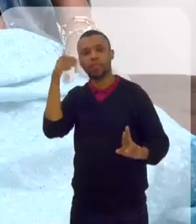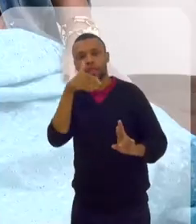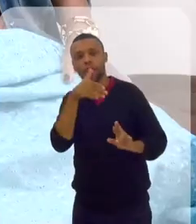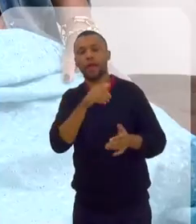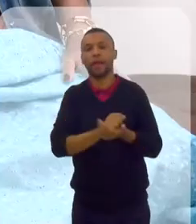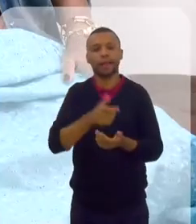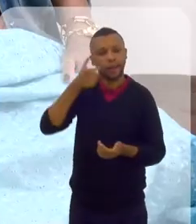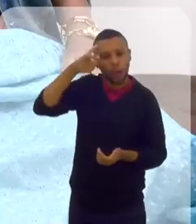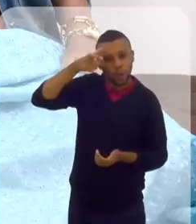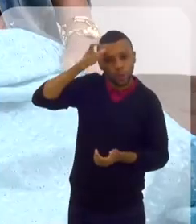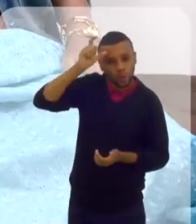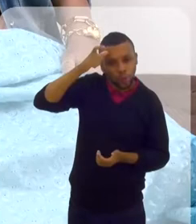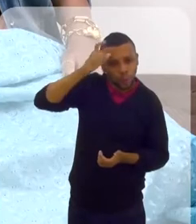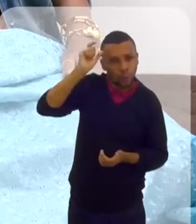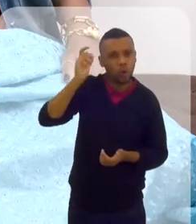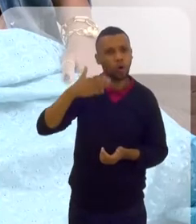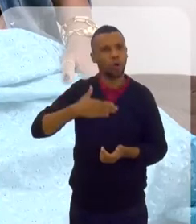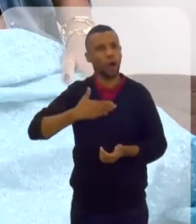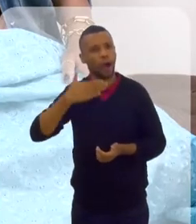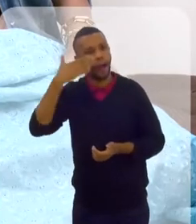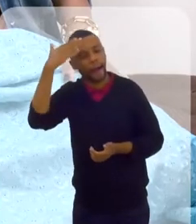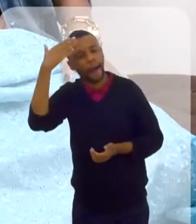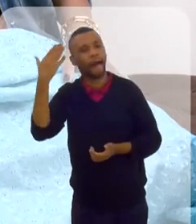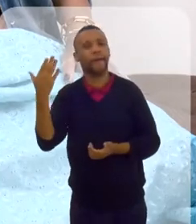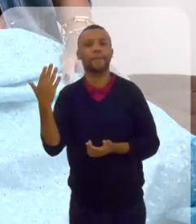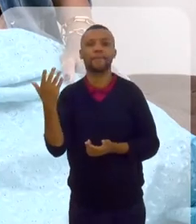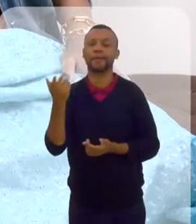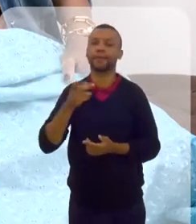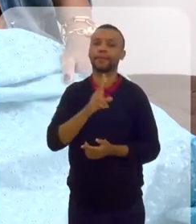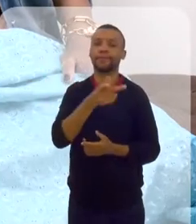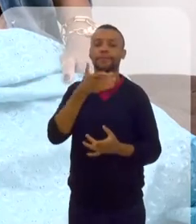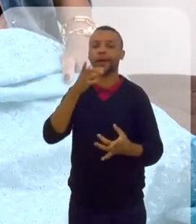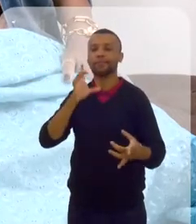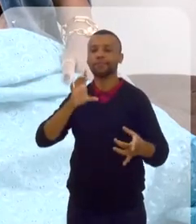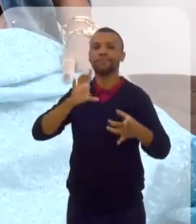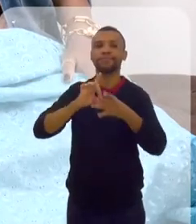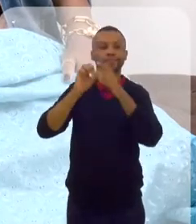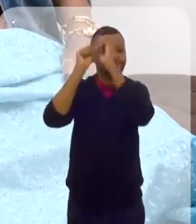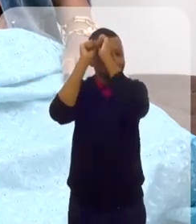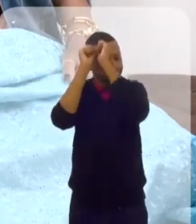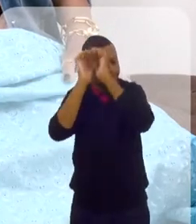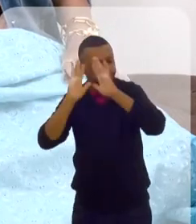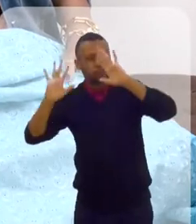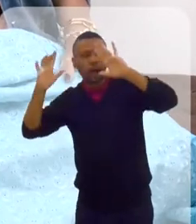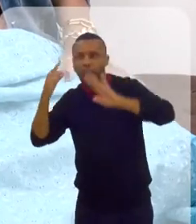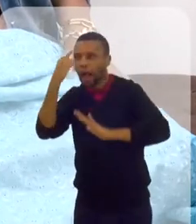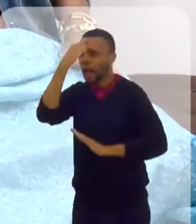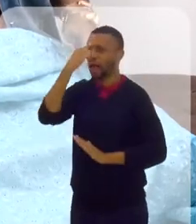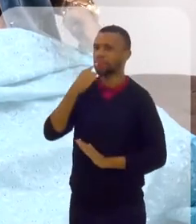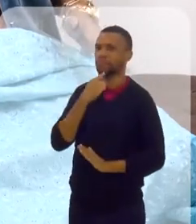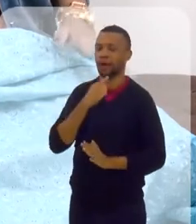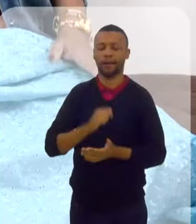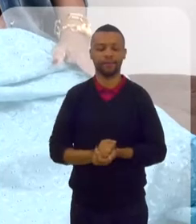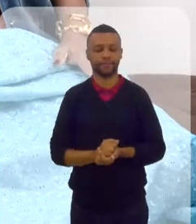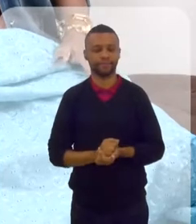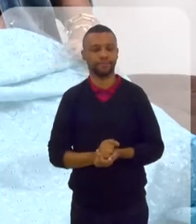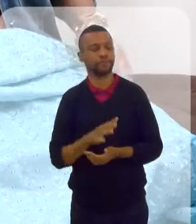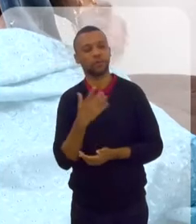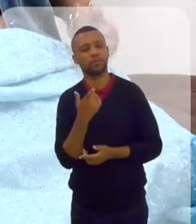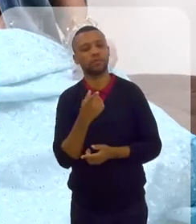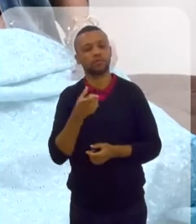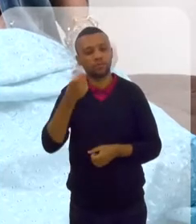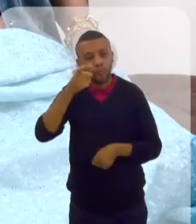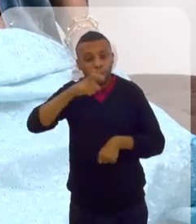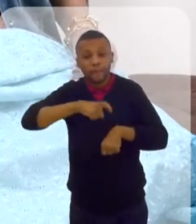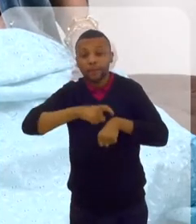o cara é um turco, é um árabe, né? Então, sempre foi associado a essas figuras. E a pergunta que eu não quero calar. Quando você se